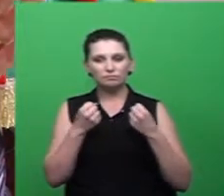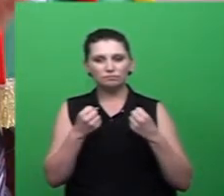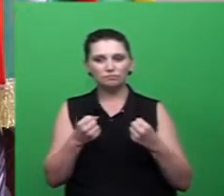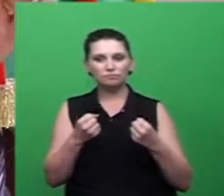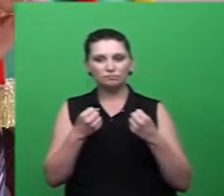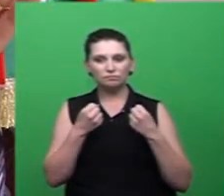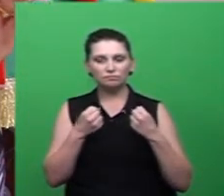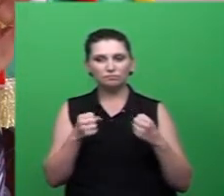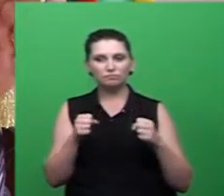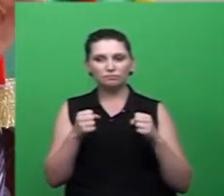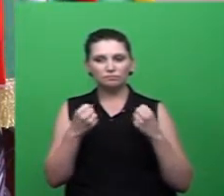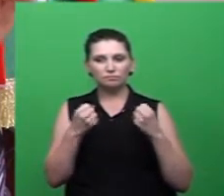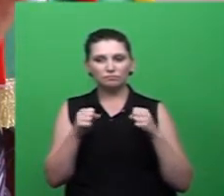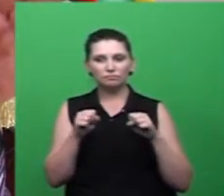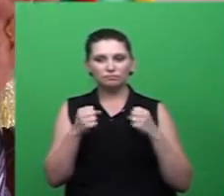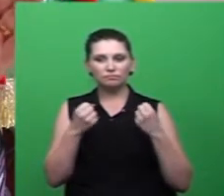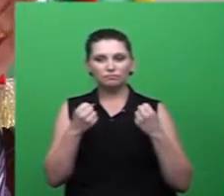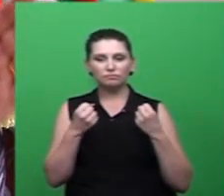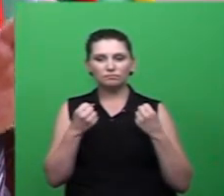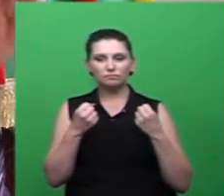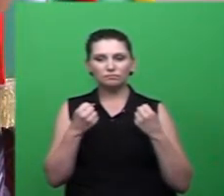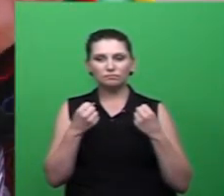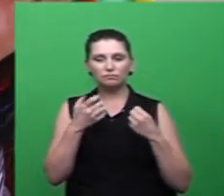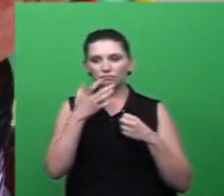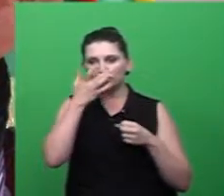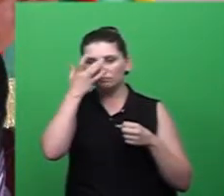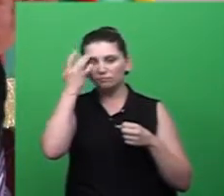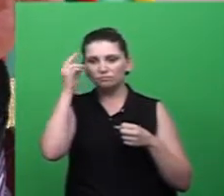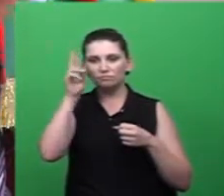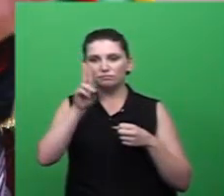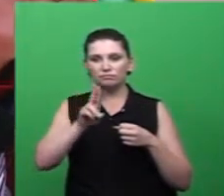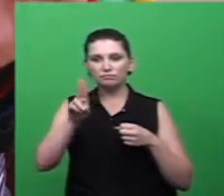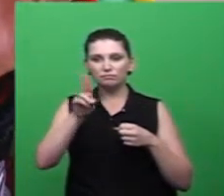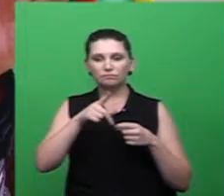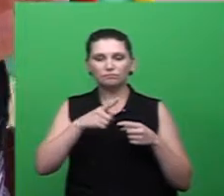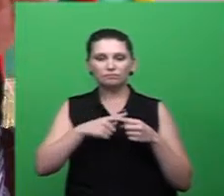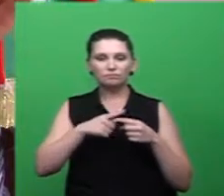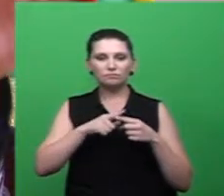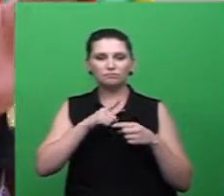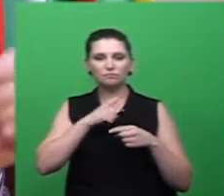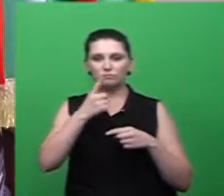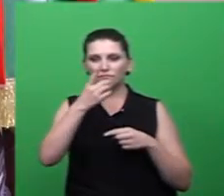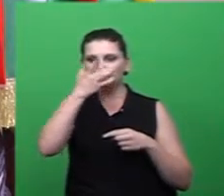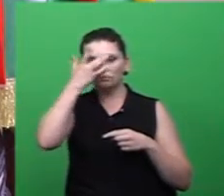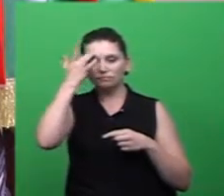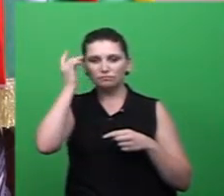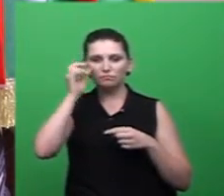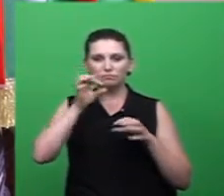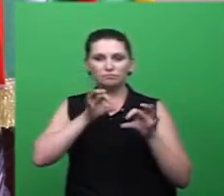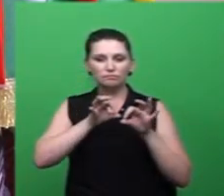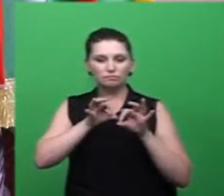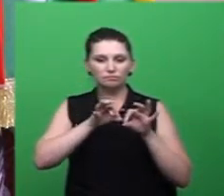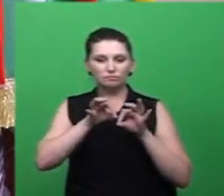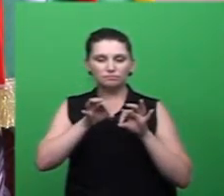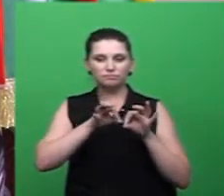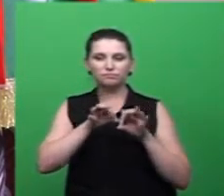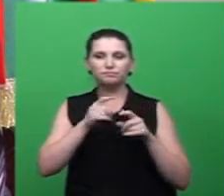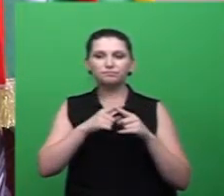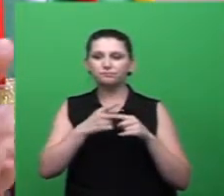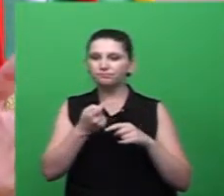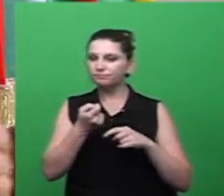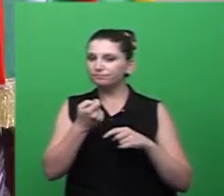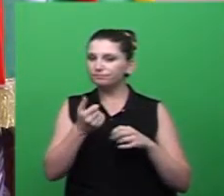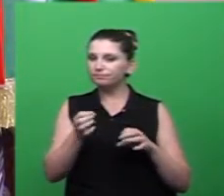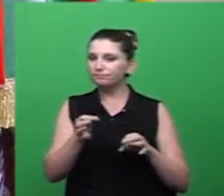é porque o vereador, o senhor Valdemar Rizatki, ele que arruma. Ele que arruma, porque senão não teria mais nada, né? Só para